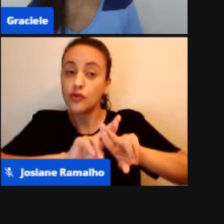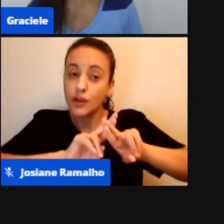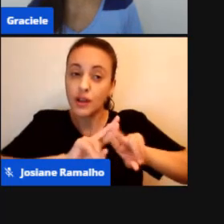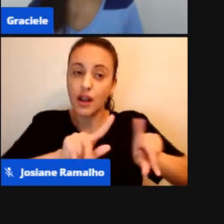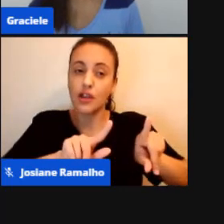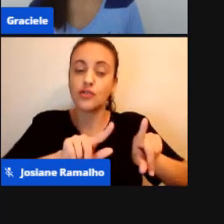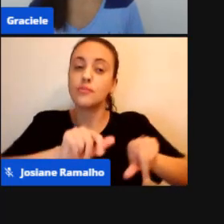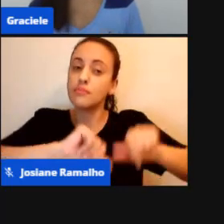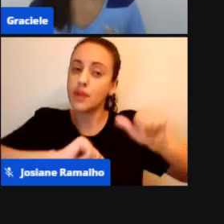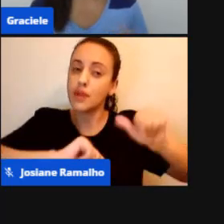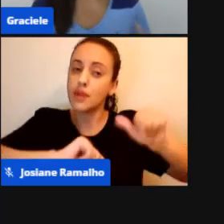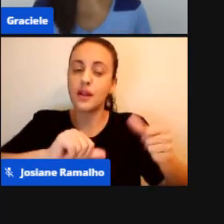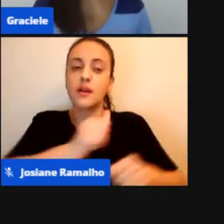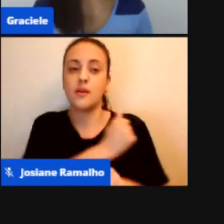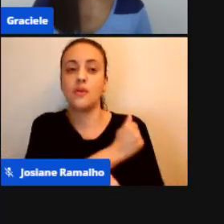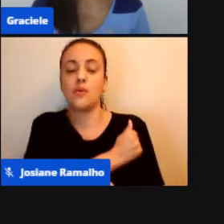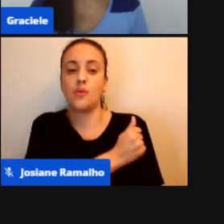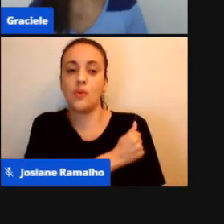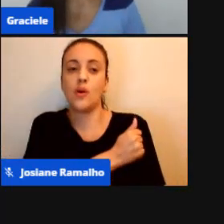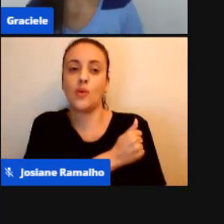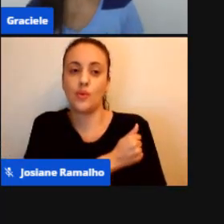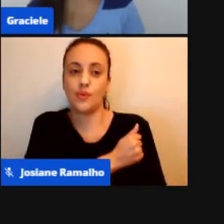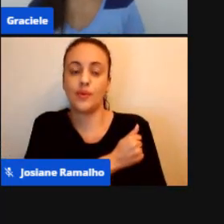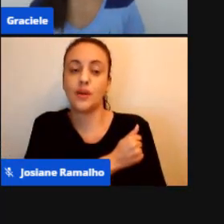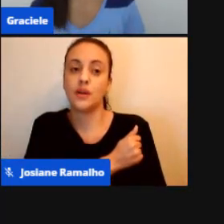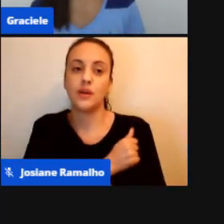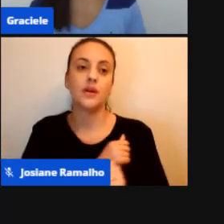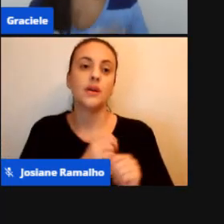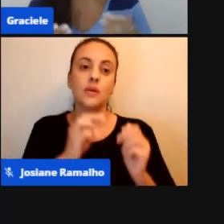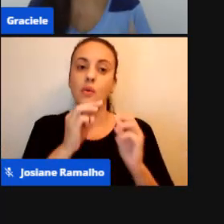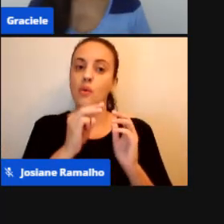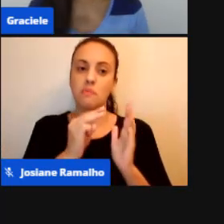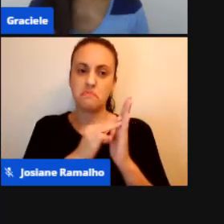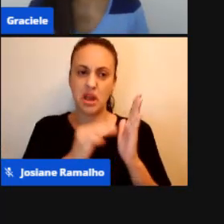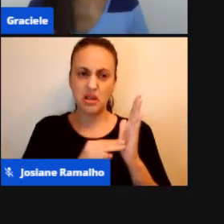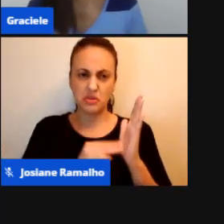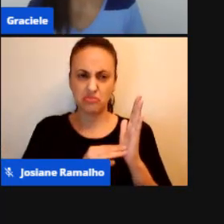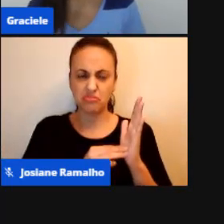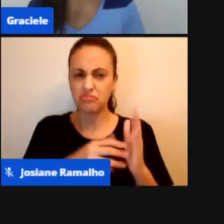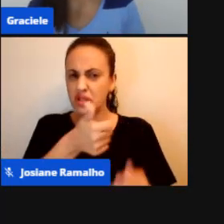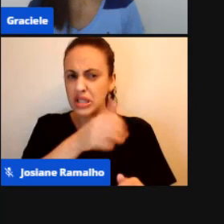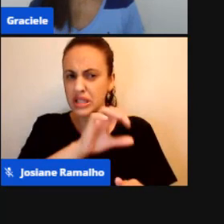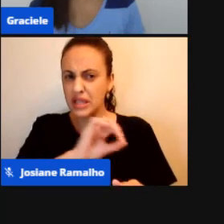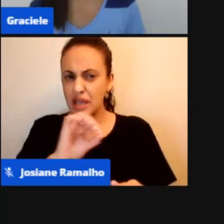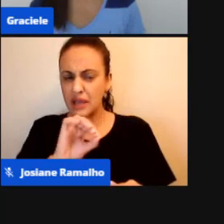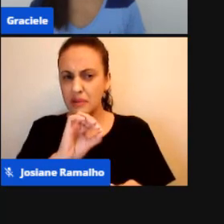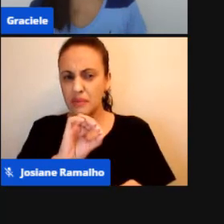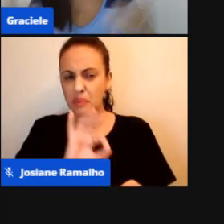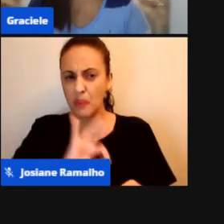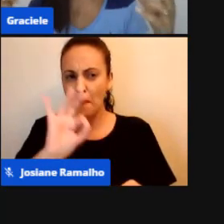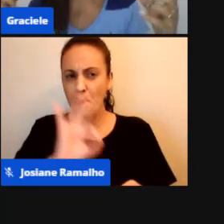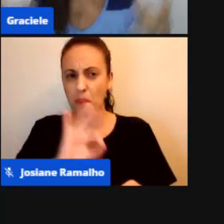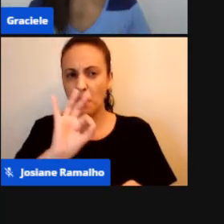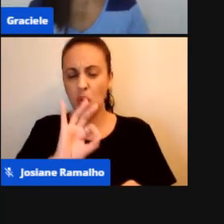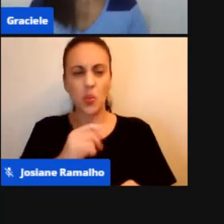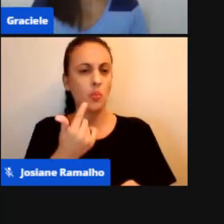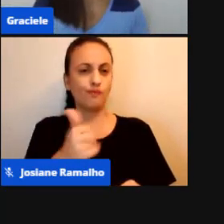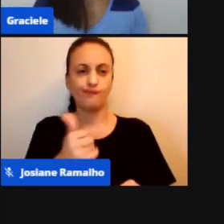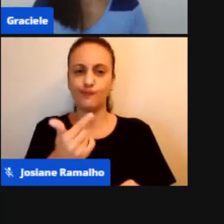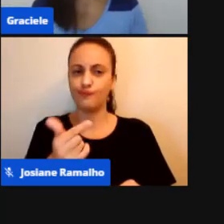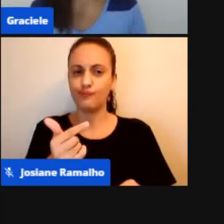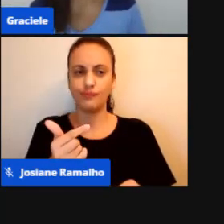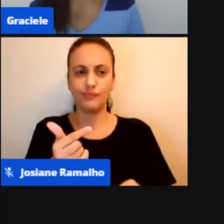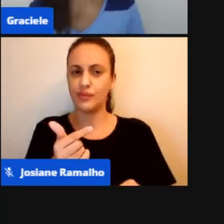eficiência Não é 100% Não é um método 100% Não existe Uma receita Pronta